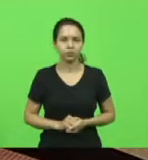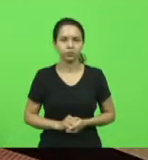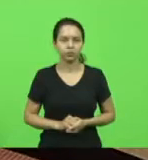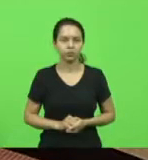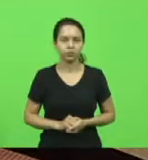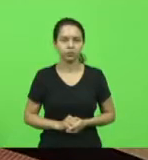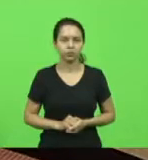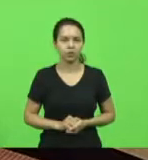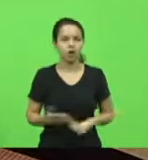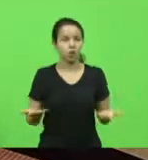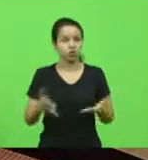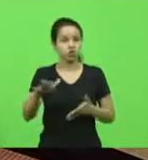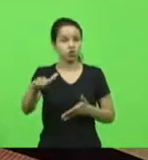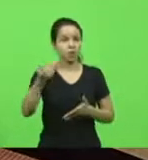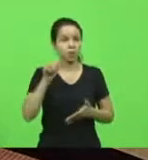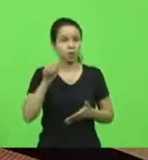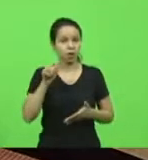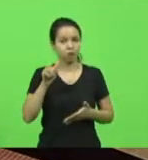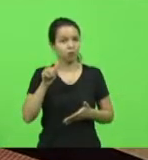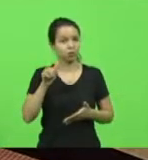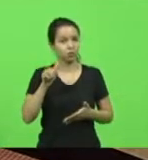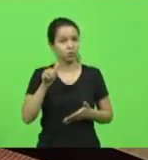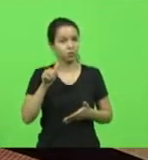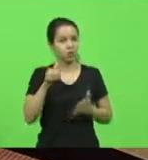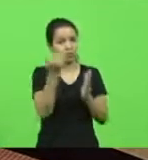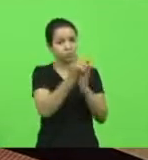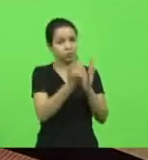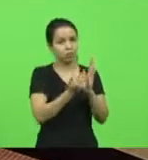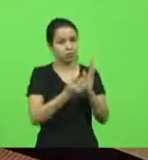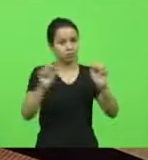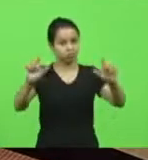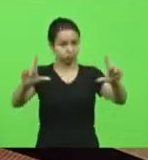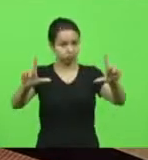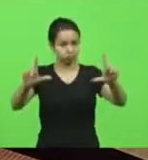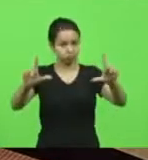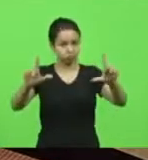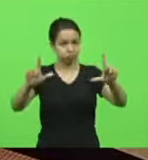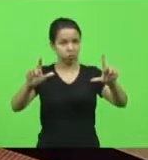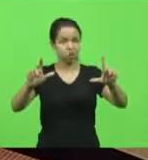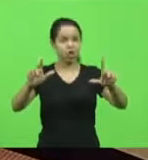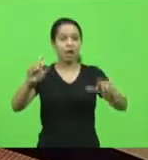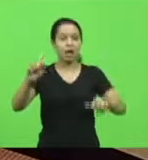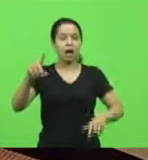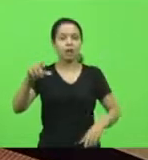Vou chamar a presença de acordo com a relação que está no painel. Deputada Ada de Luca.